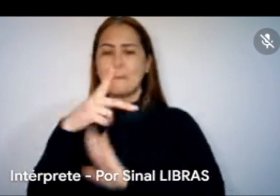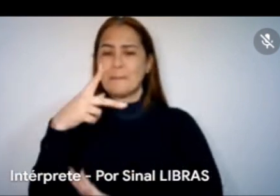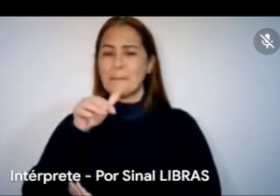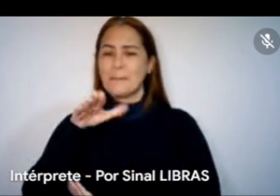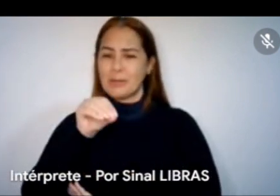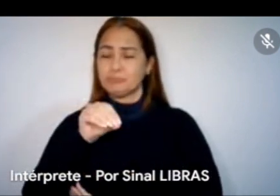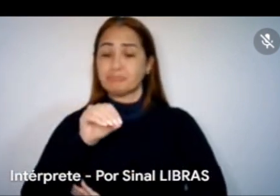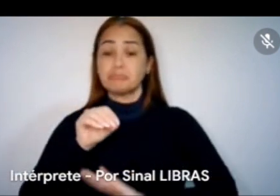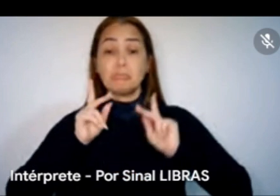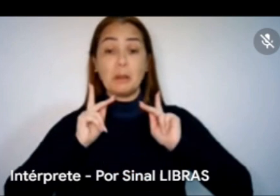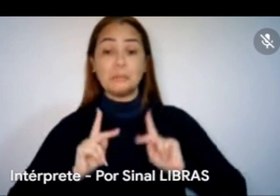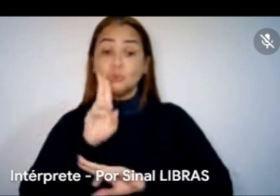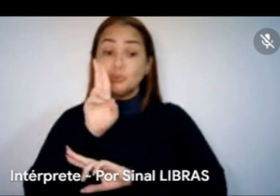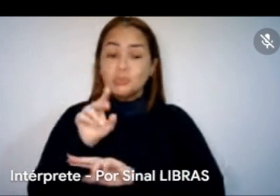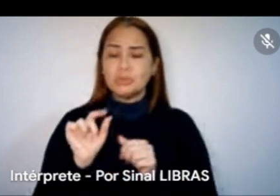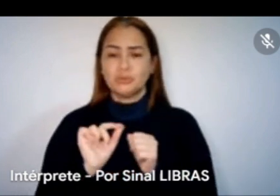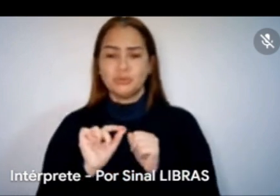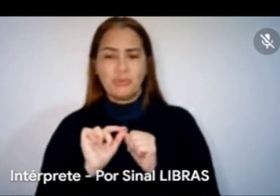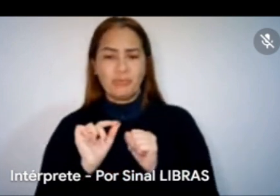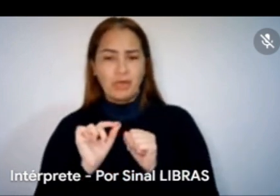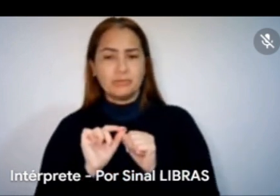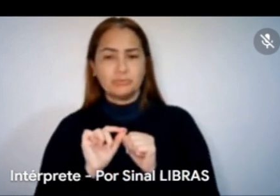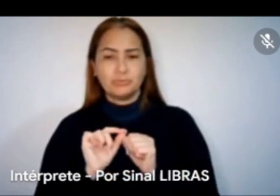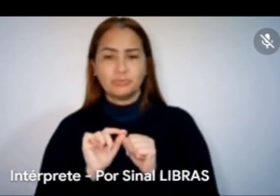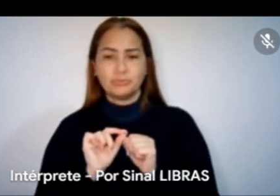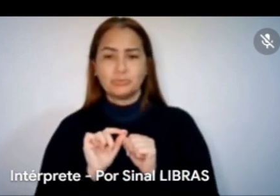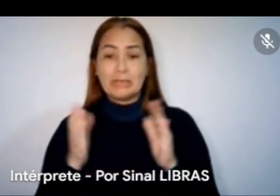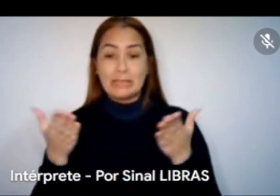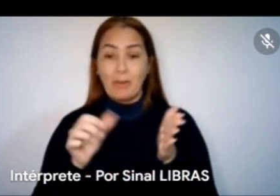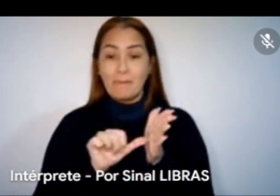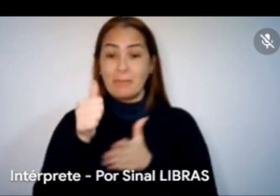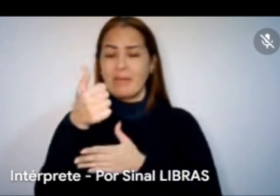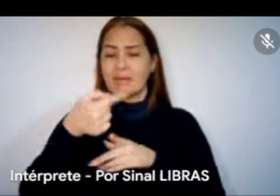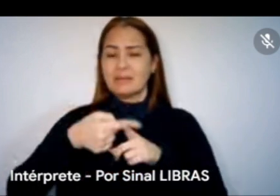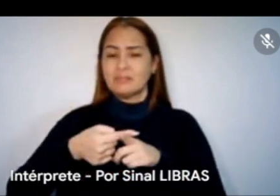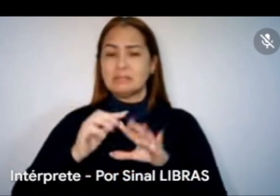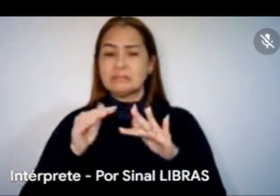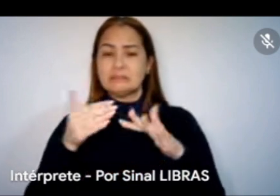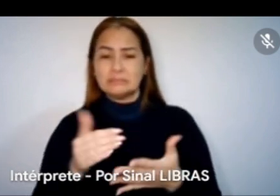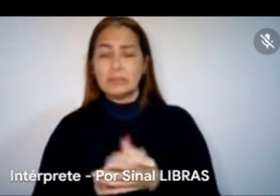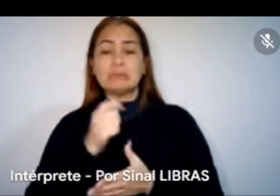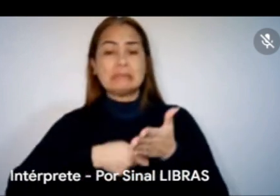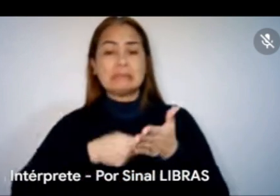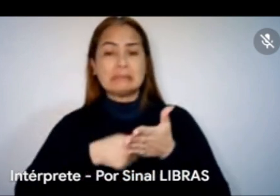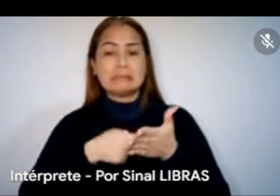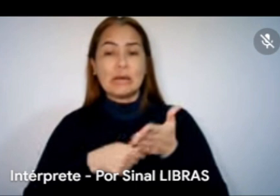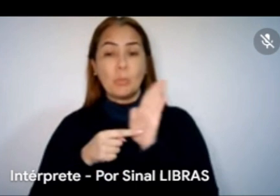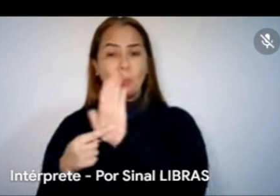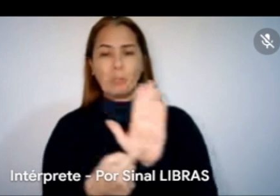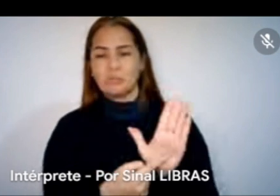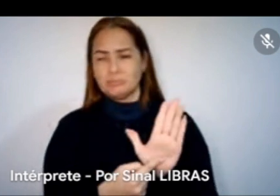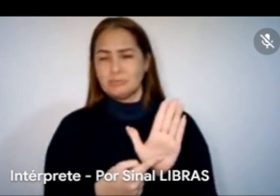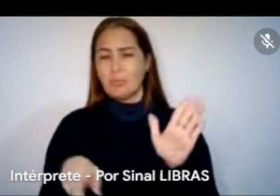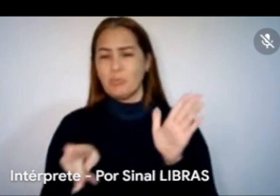fizeram registro fonográfico e estavam ali pela primeira vez tentando aprovar o seu trabalho, então acho que é